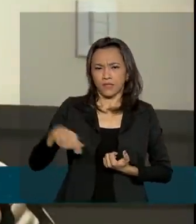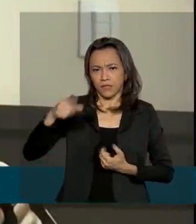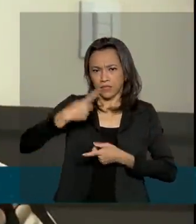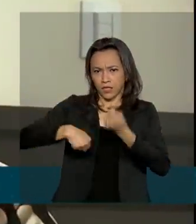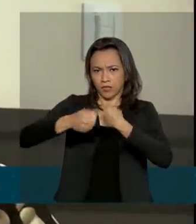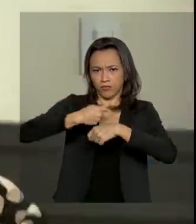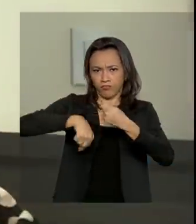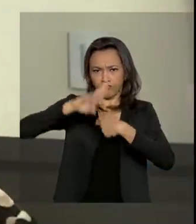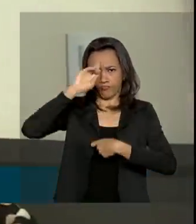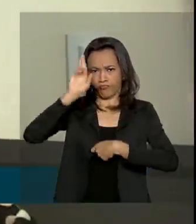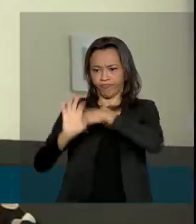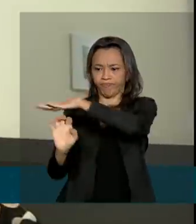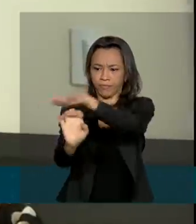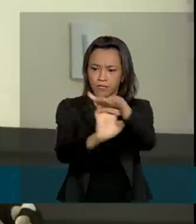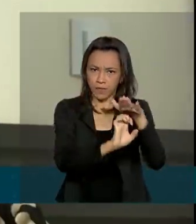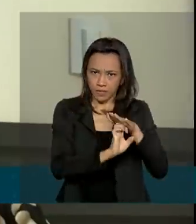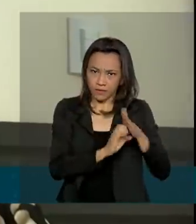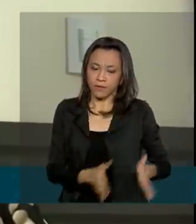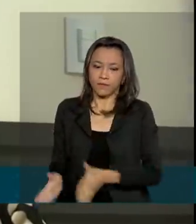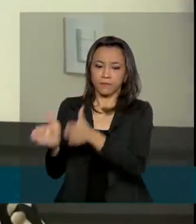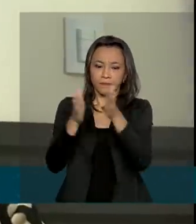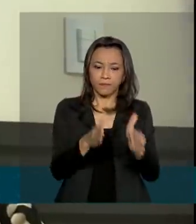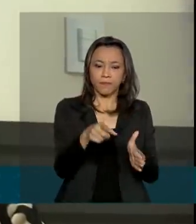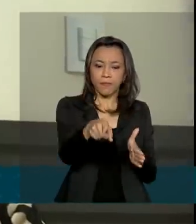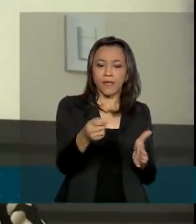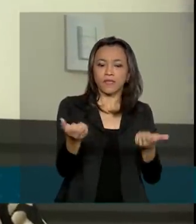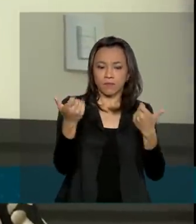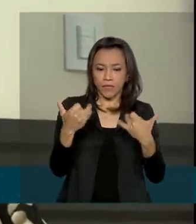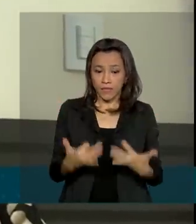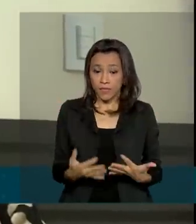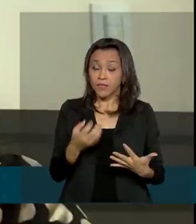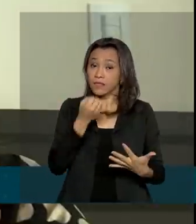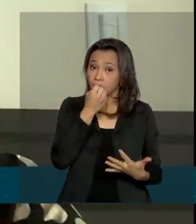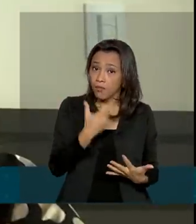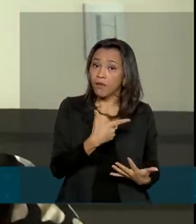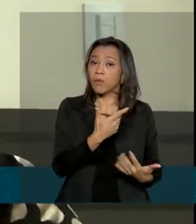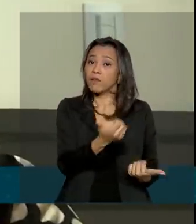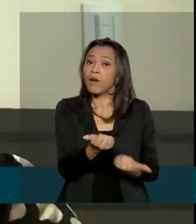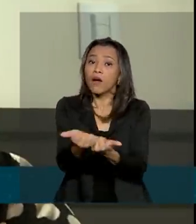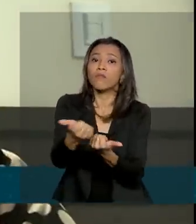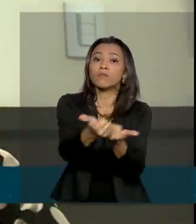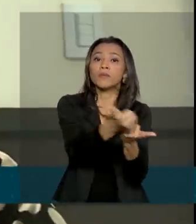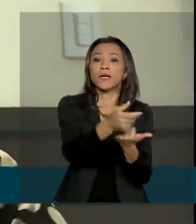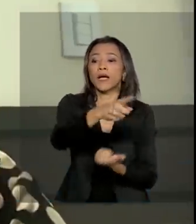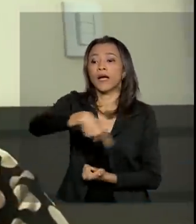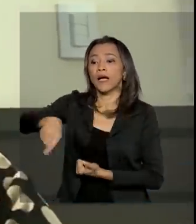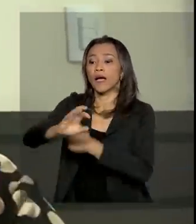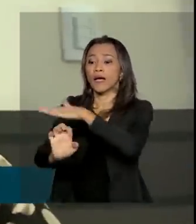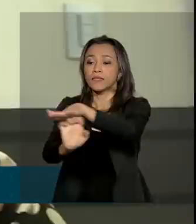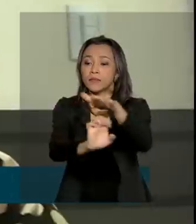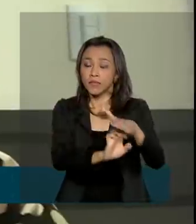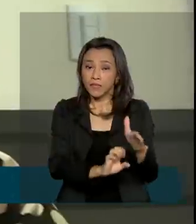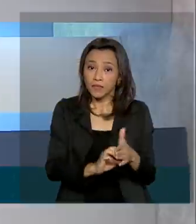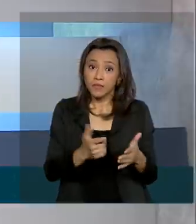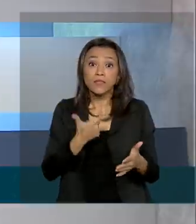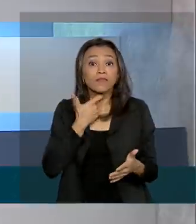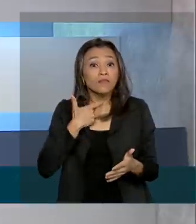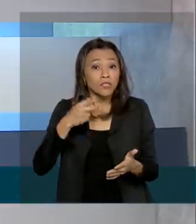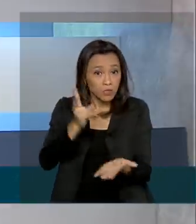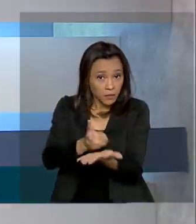creio que vai ser muito favorável a todas as empresas, principalmente aqueles que têm a intenção de uma deficiência mágica.